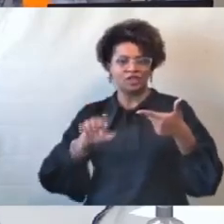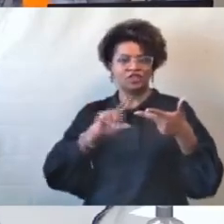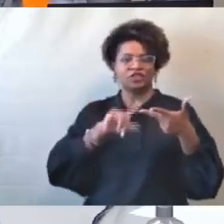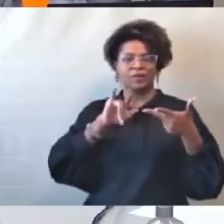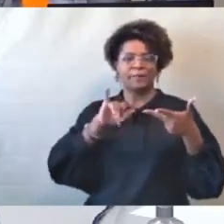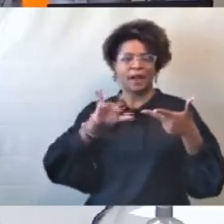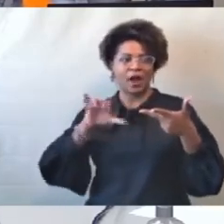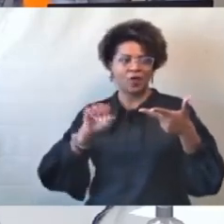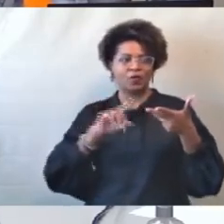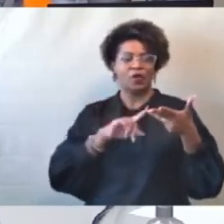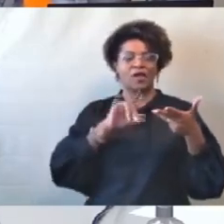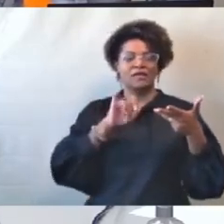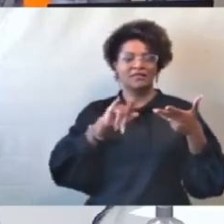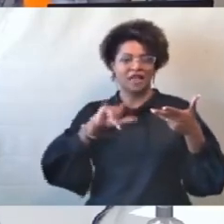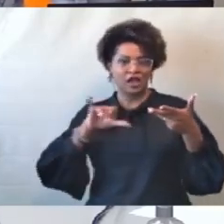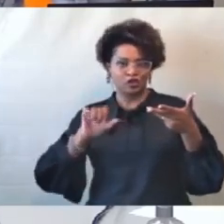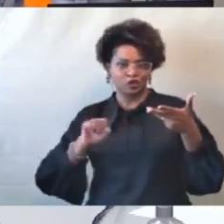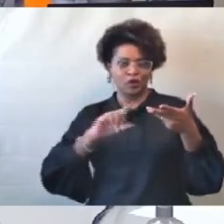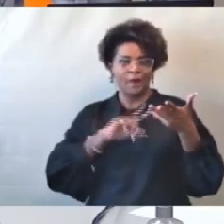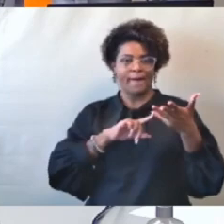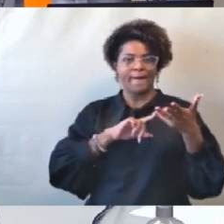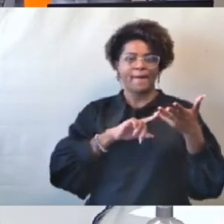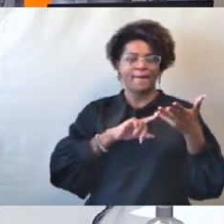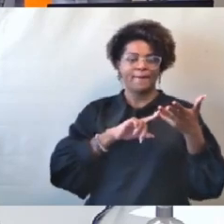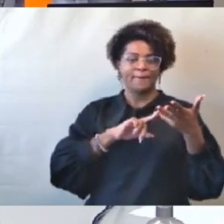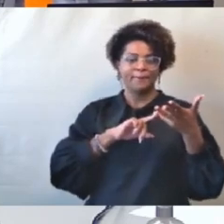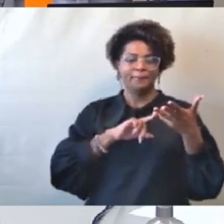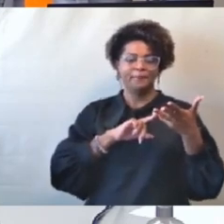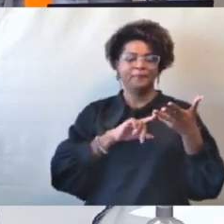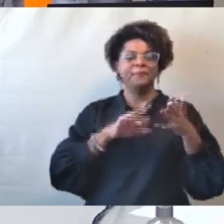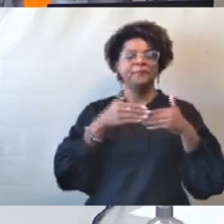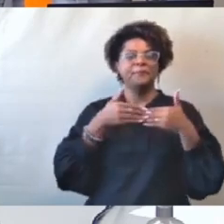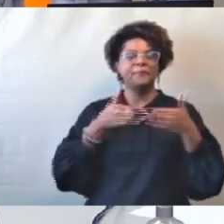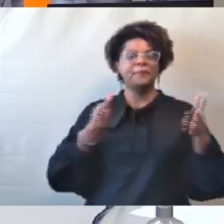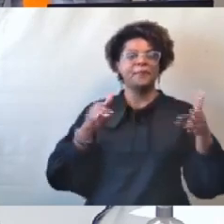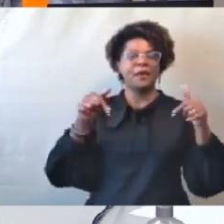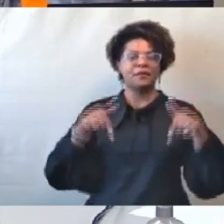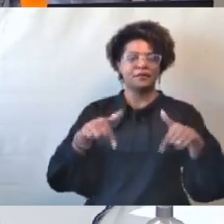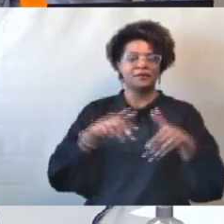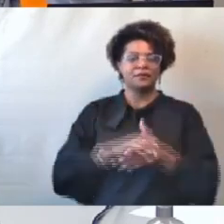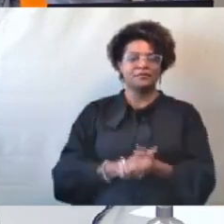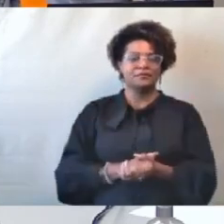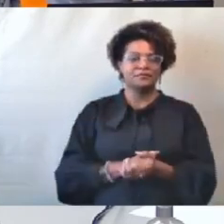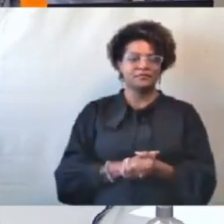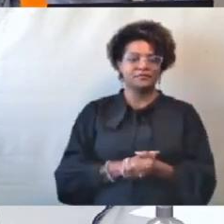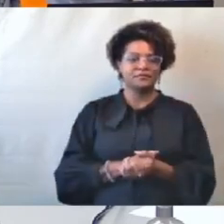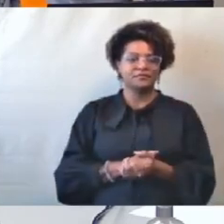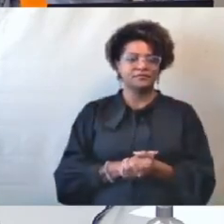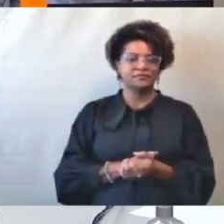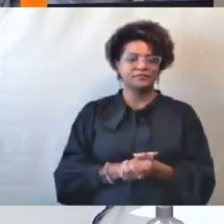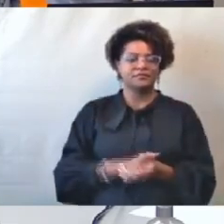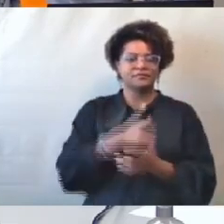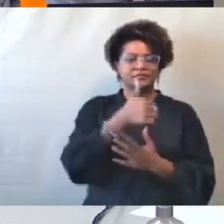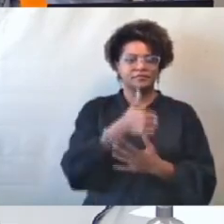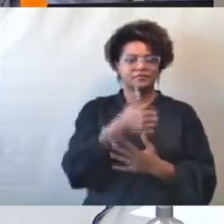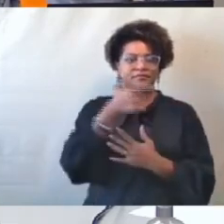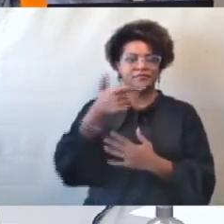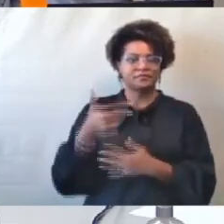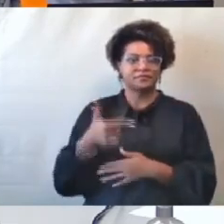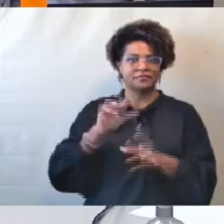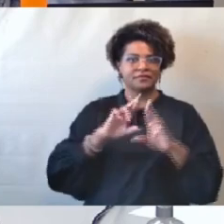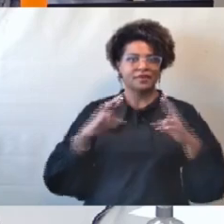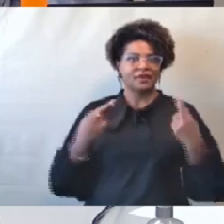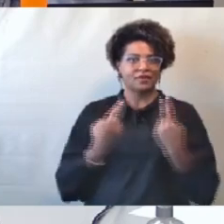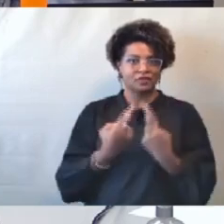eu declaro aberta a décima segunda reunião da Comissão Parlamentar de